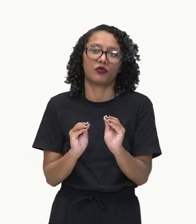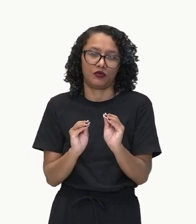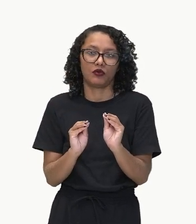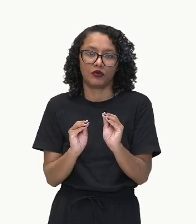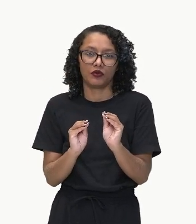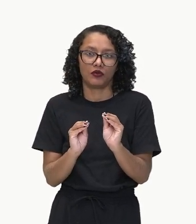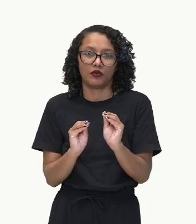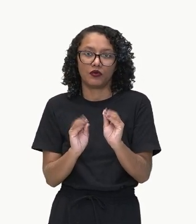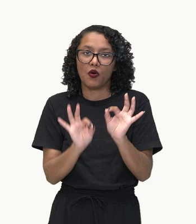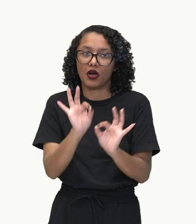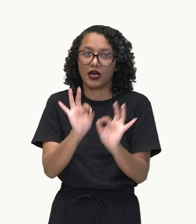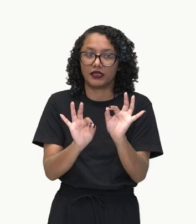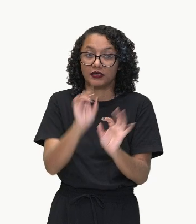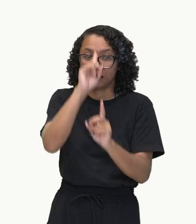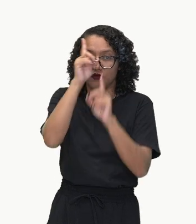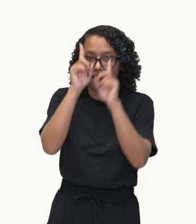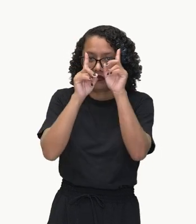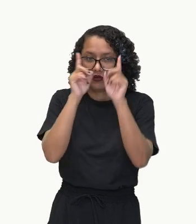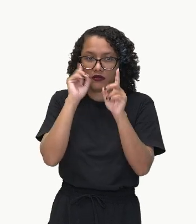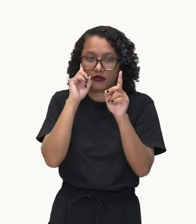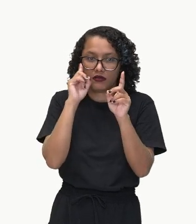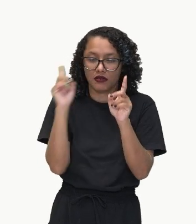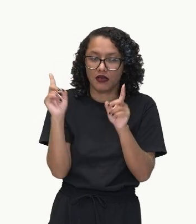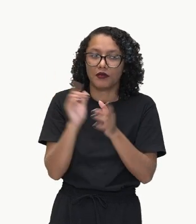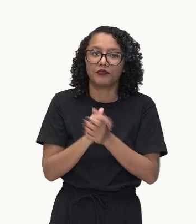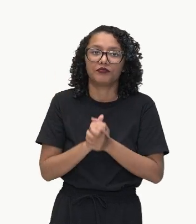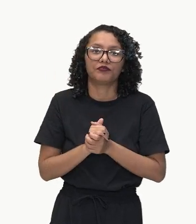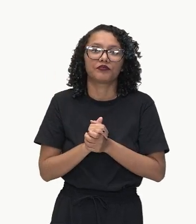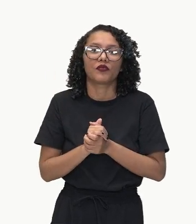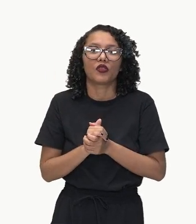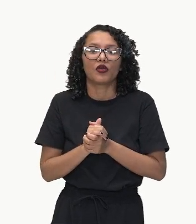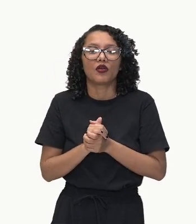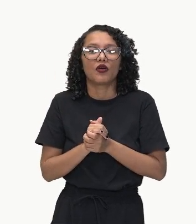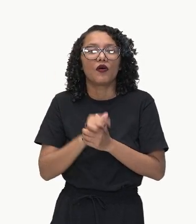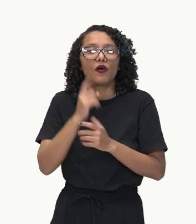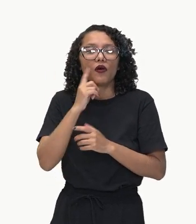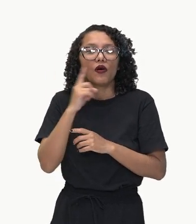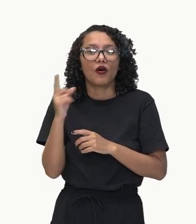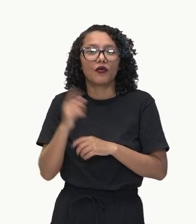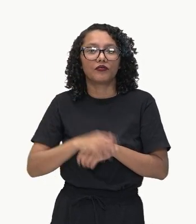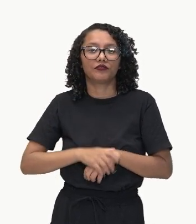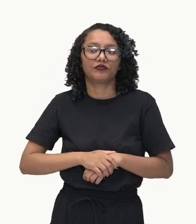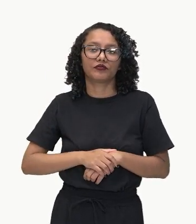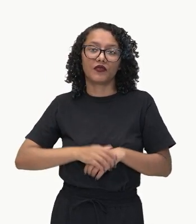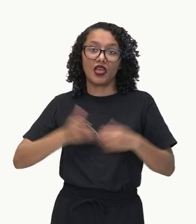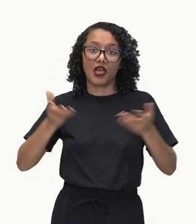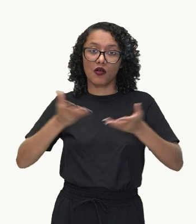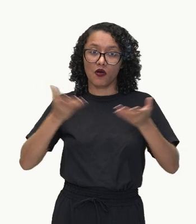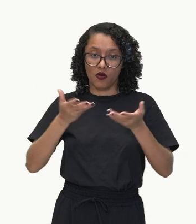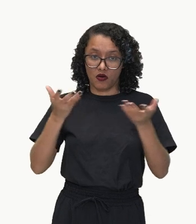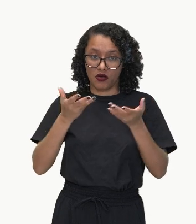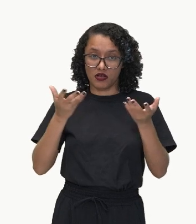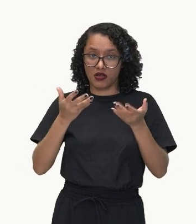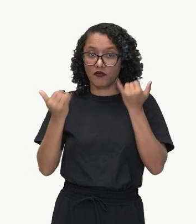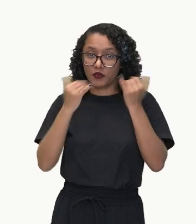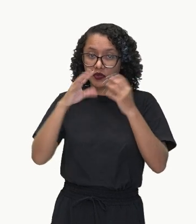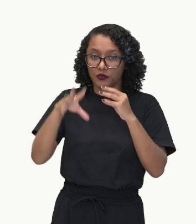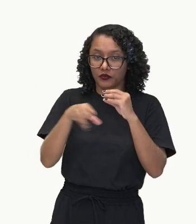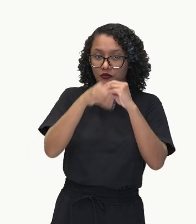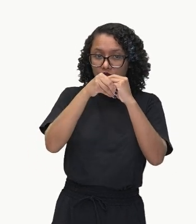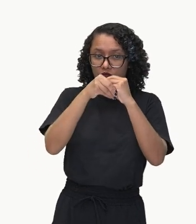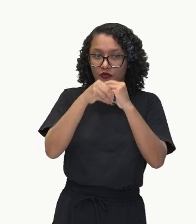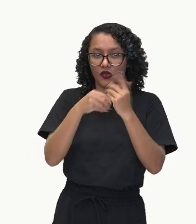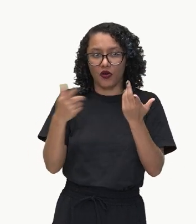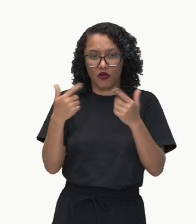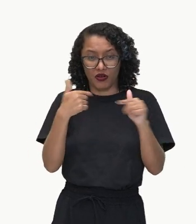só. Olha só. Trabalho duro. Notando aí que nós vamos adicionando informações. Trabalho muito